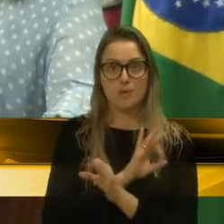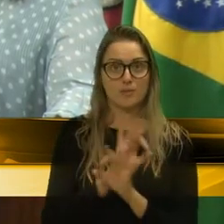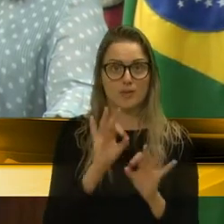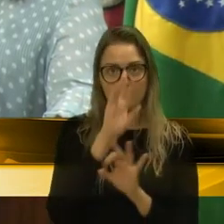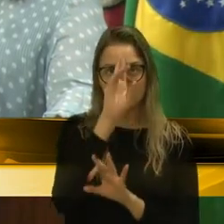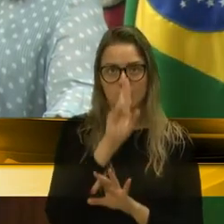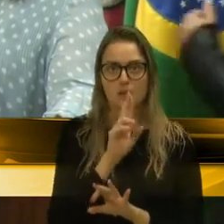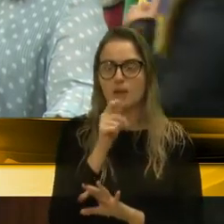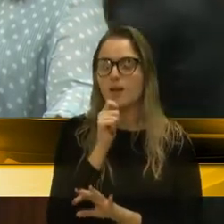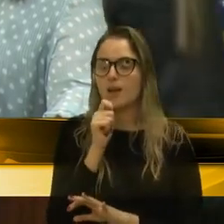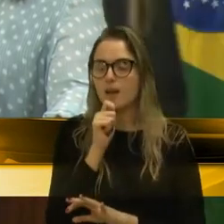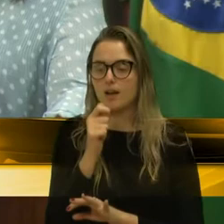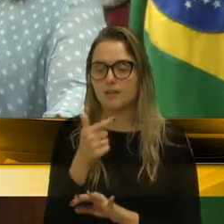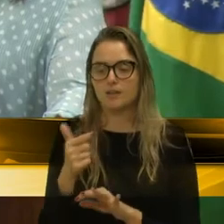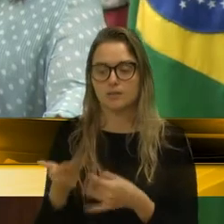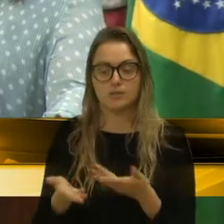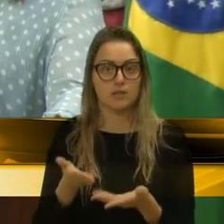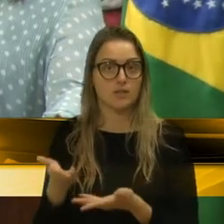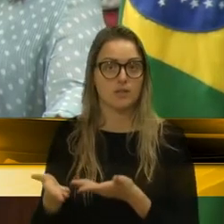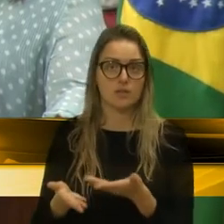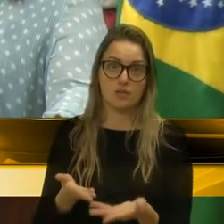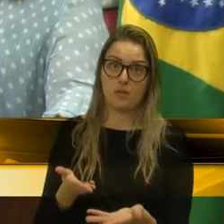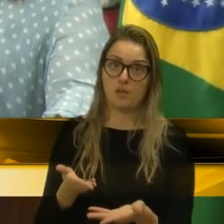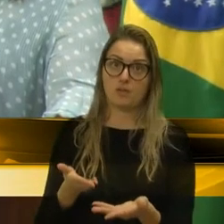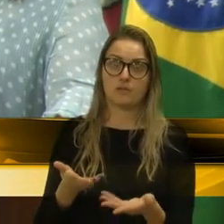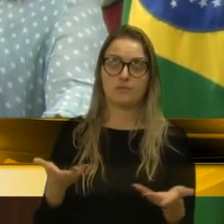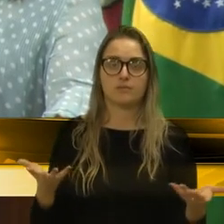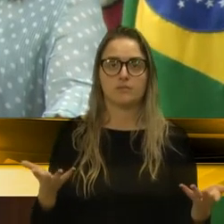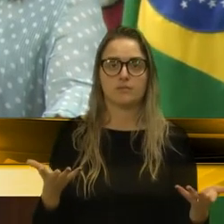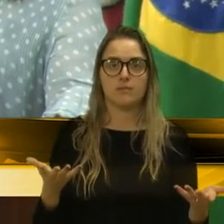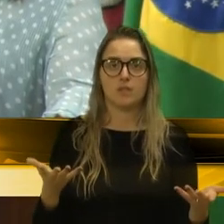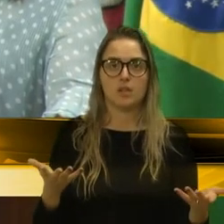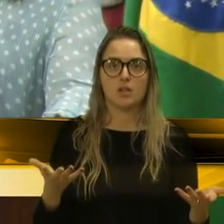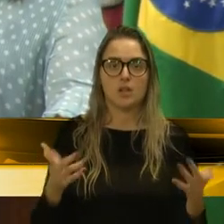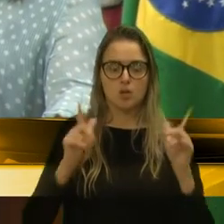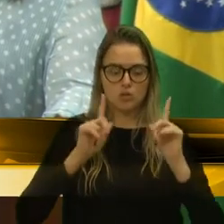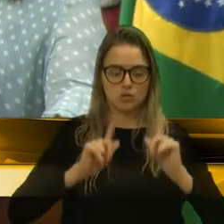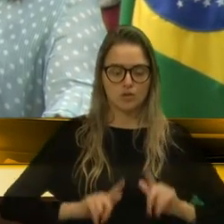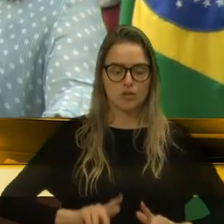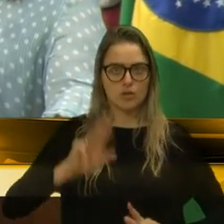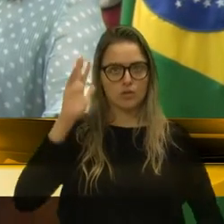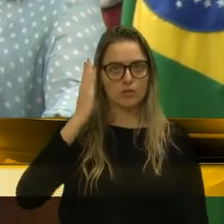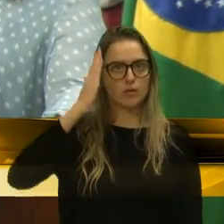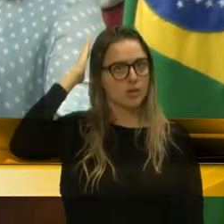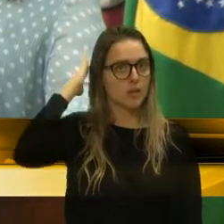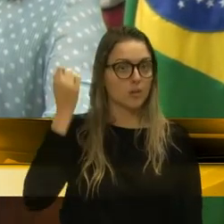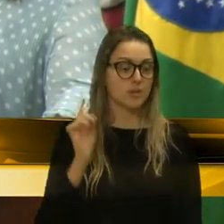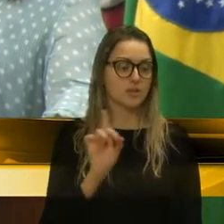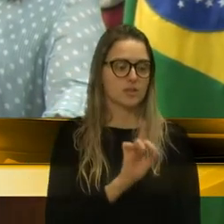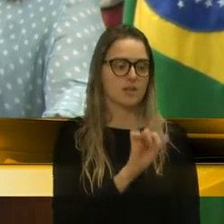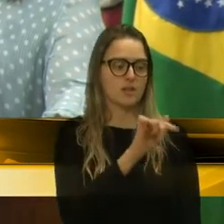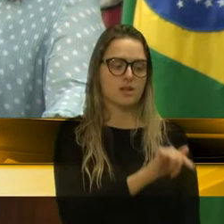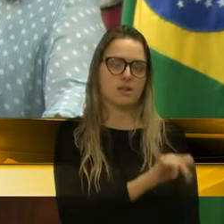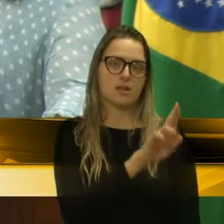Ainda não foi atendido. O gestor tem que dar um chego lá para ver o que está acontecendo. acontecendo.